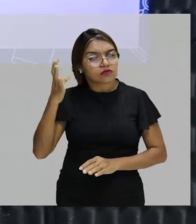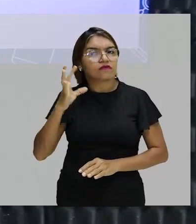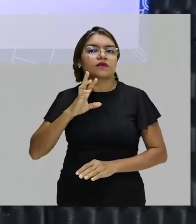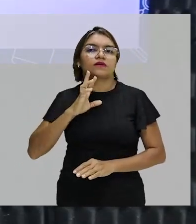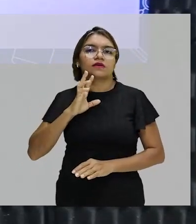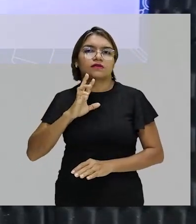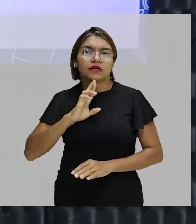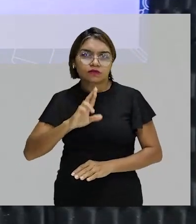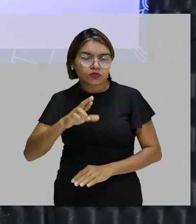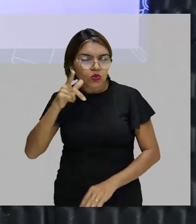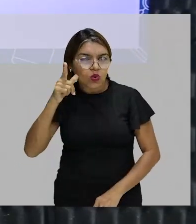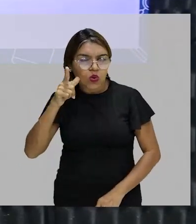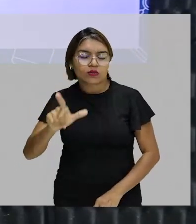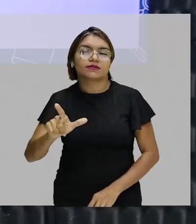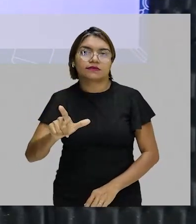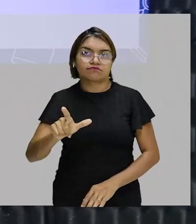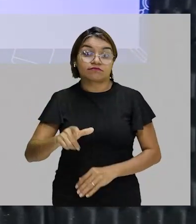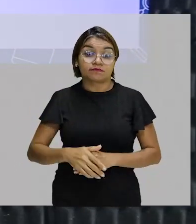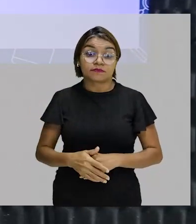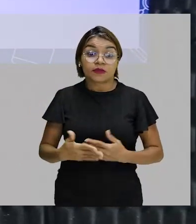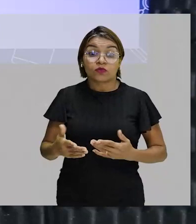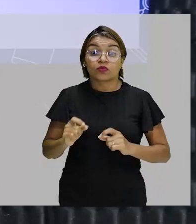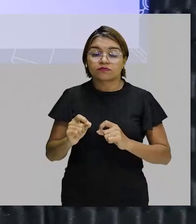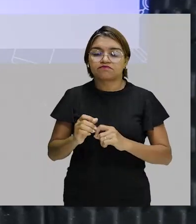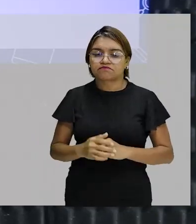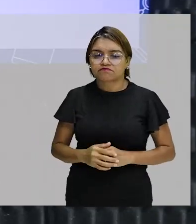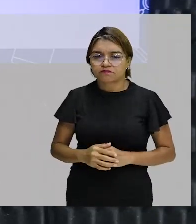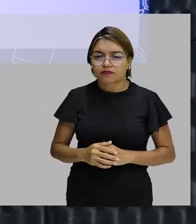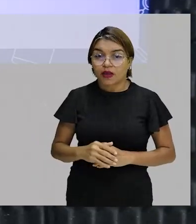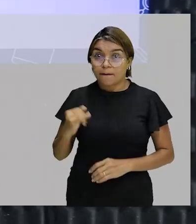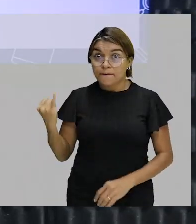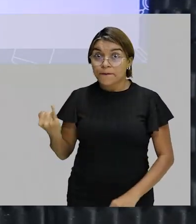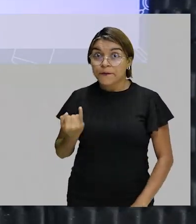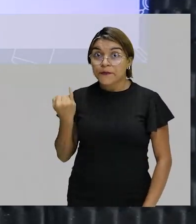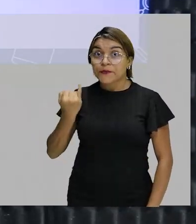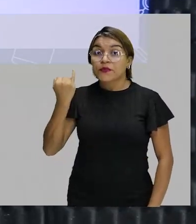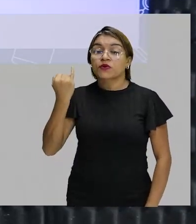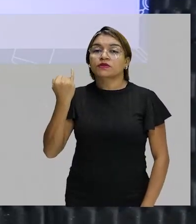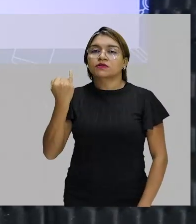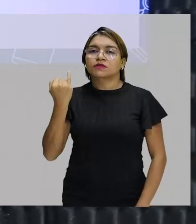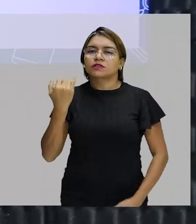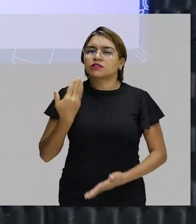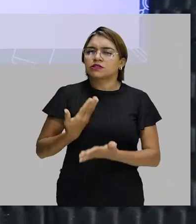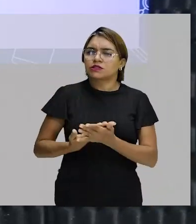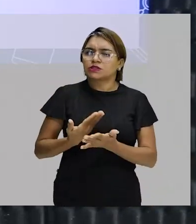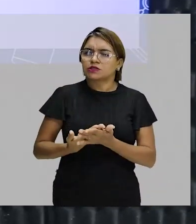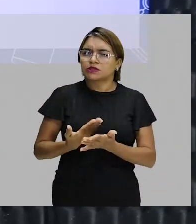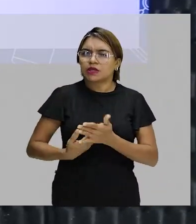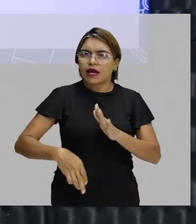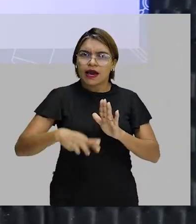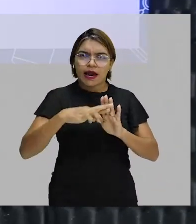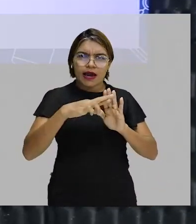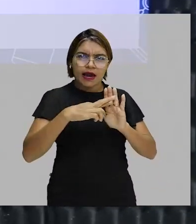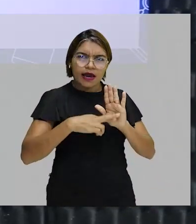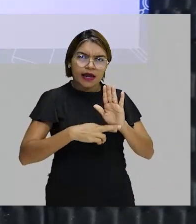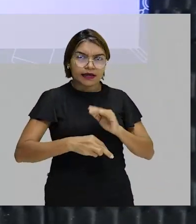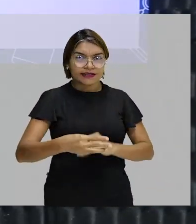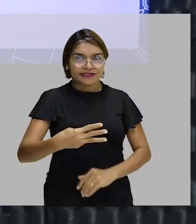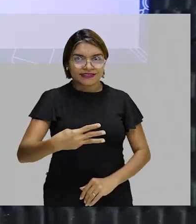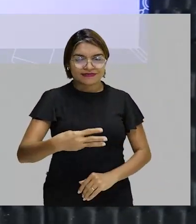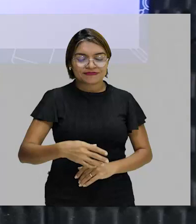E daí, a grande importância de trabalharmos a regra de 3, tudo bem?